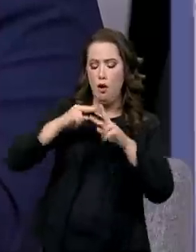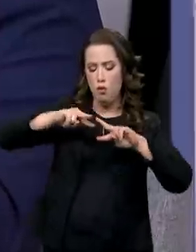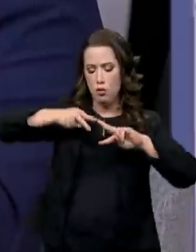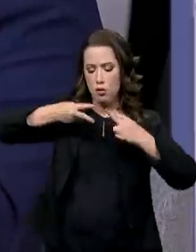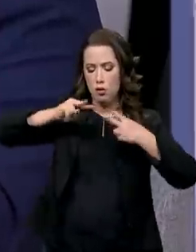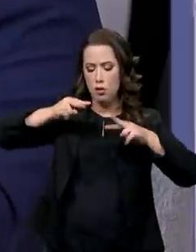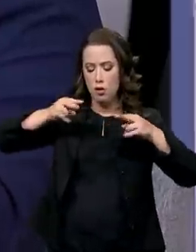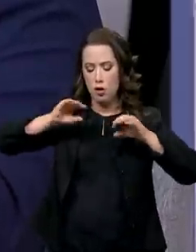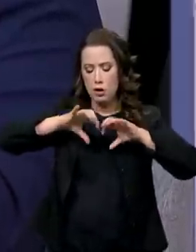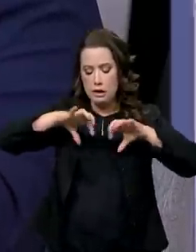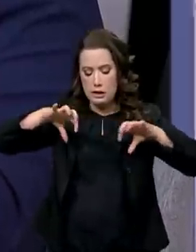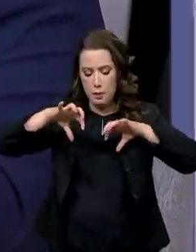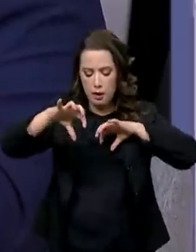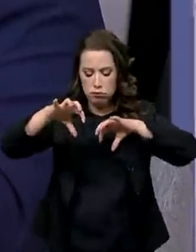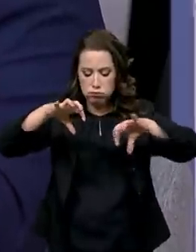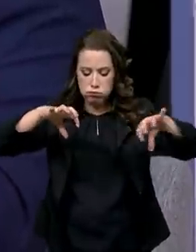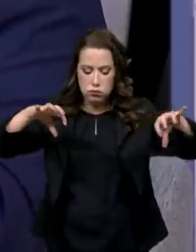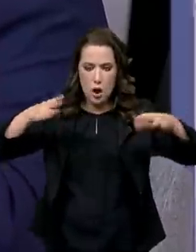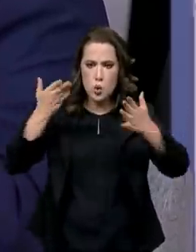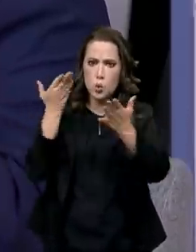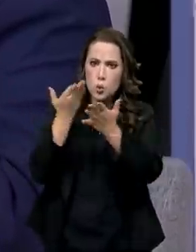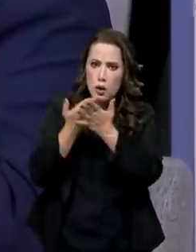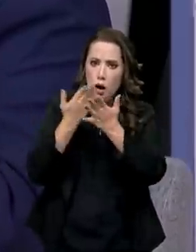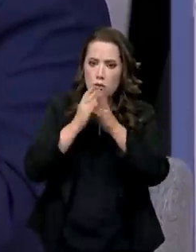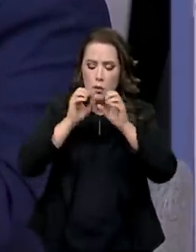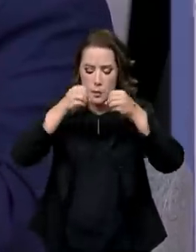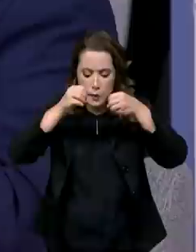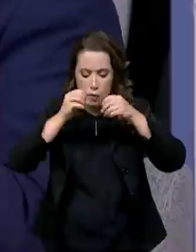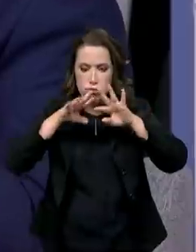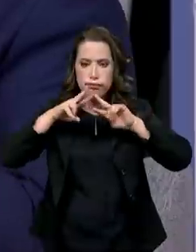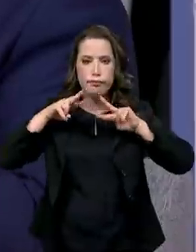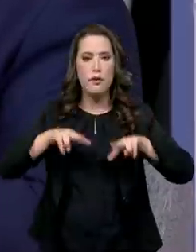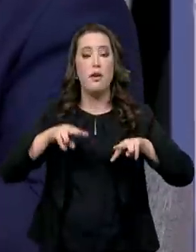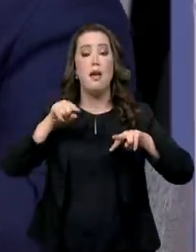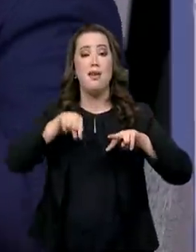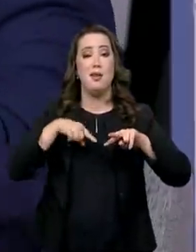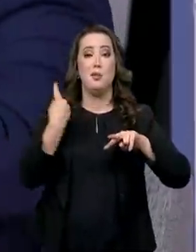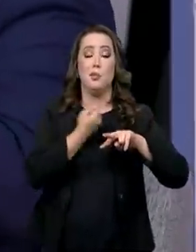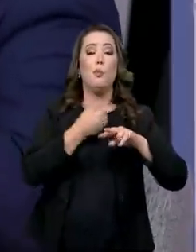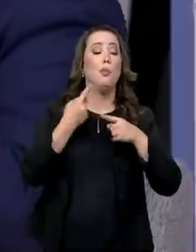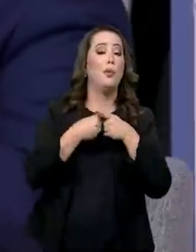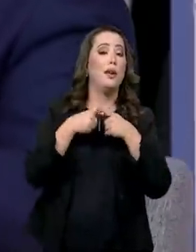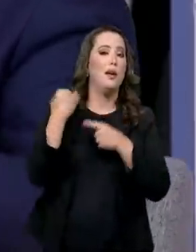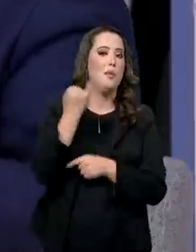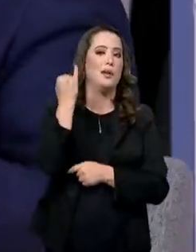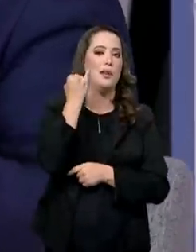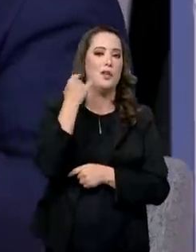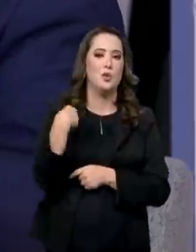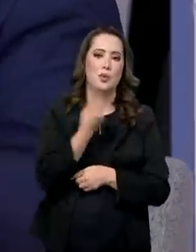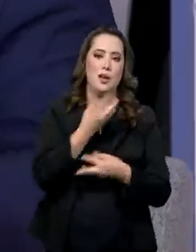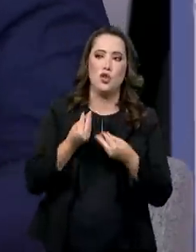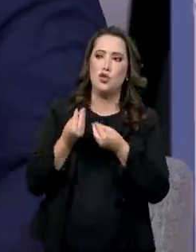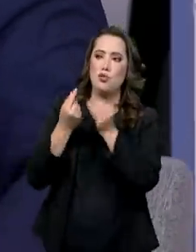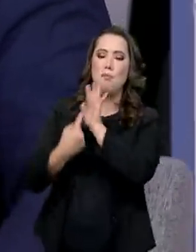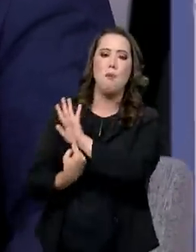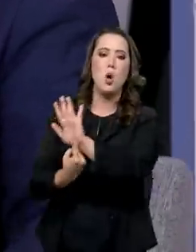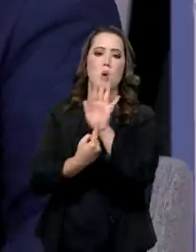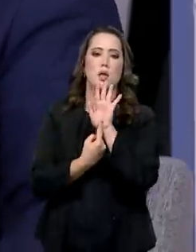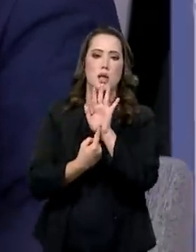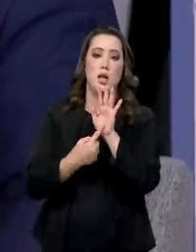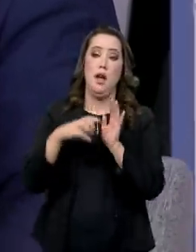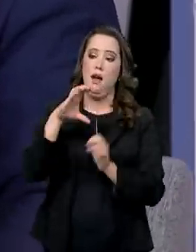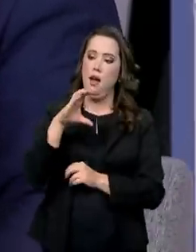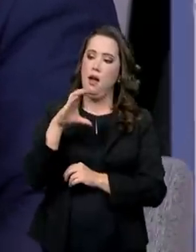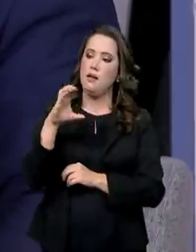Ômicron. E agora, por que isso é importante? Com esse isolamento, nós enviamos essa cepa para outros laboratórios no